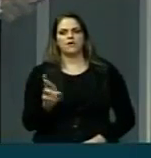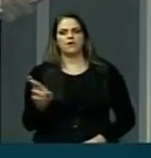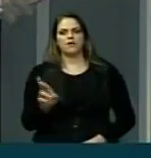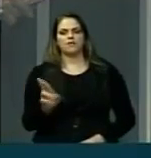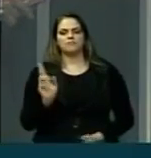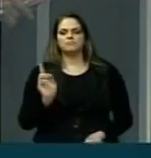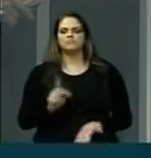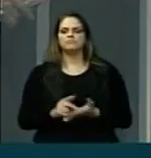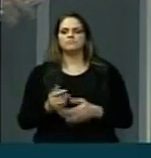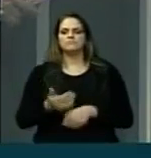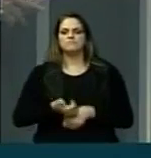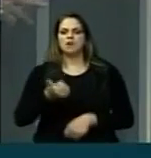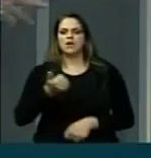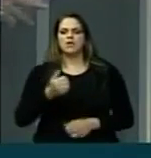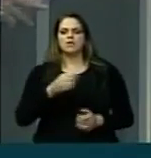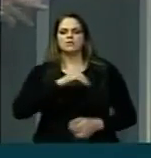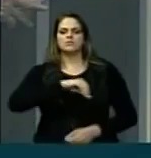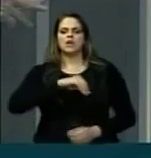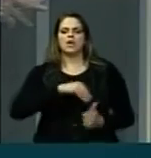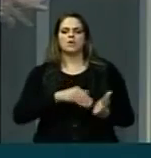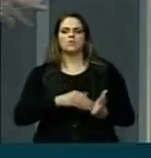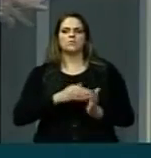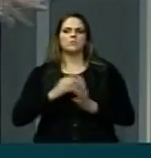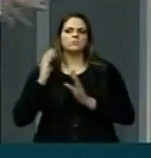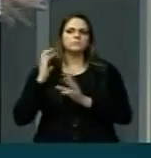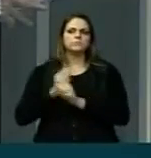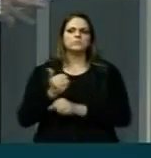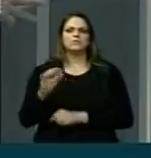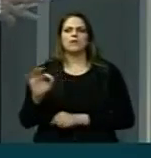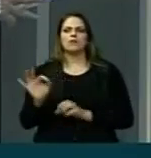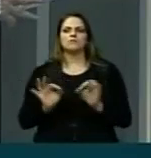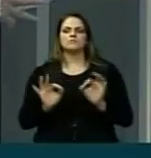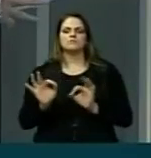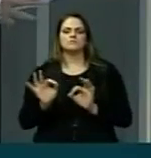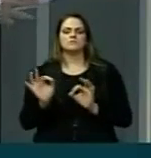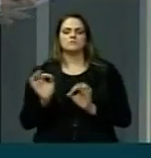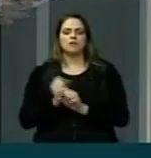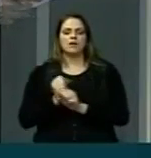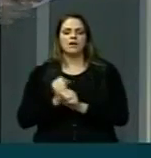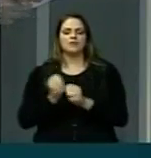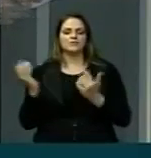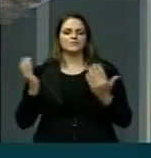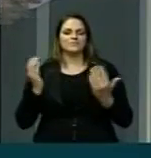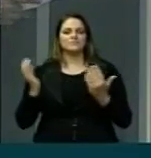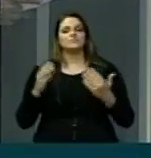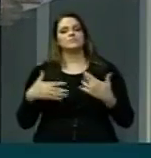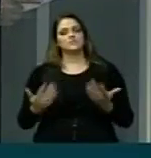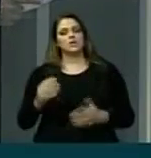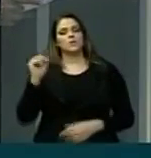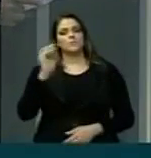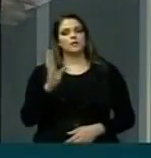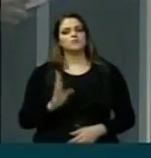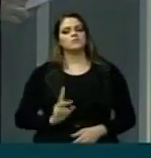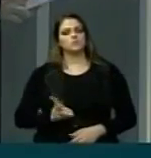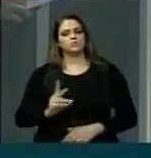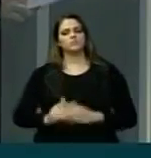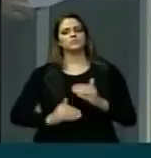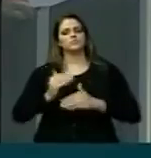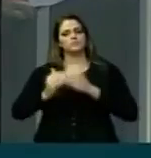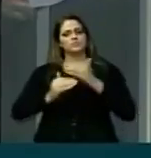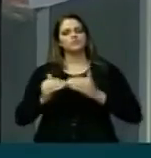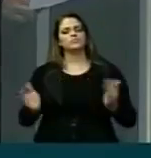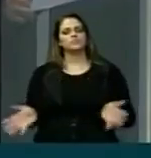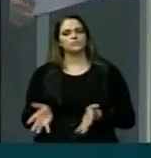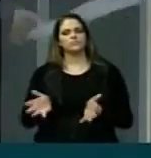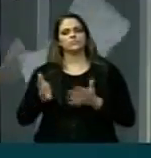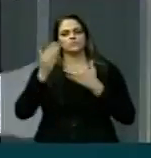do salário mínimo nos últimos 10 anos. Portanto, o Brasil continua crescendo, desenvolvendo e gerando emprego e renda e